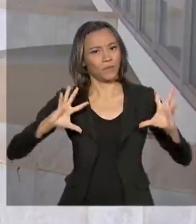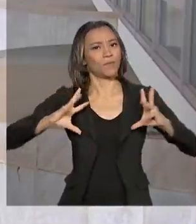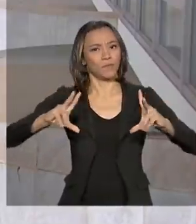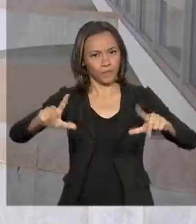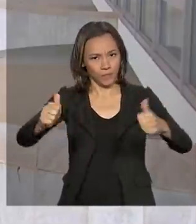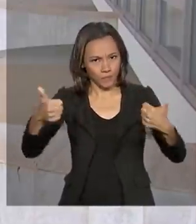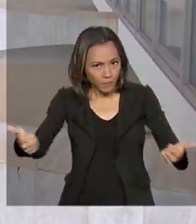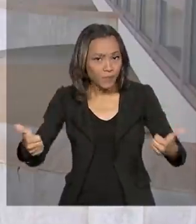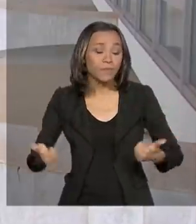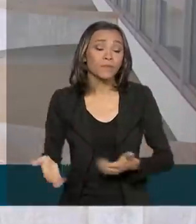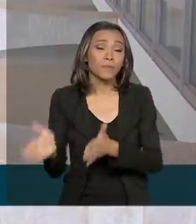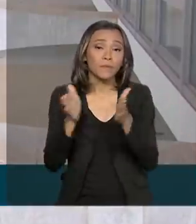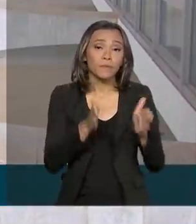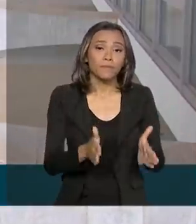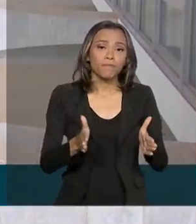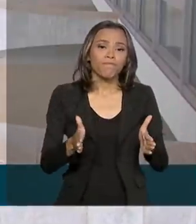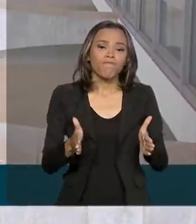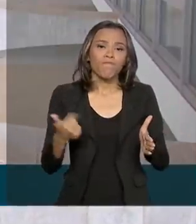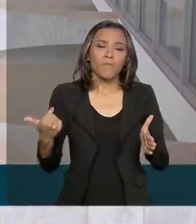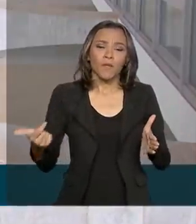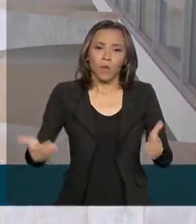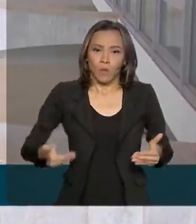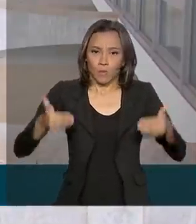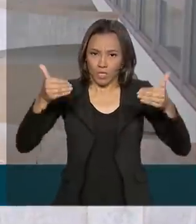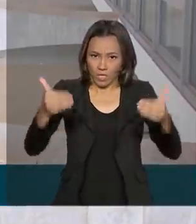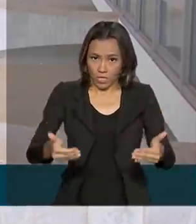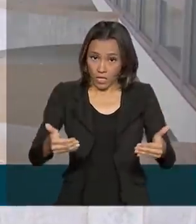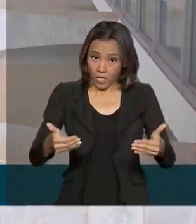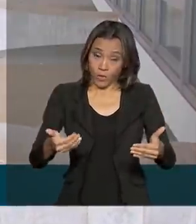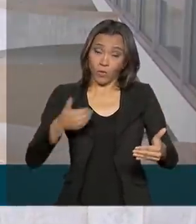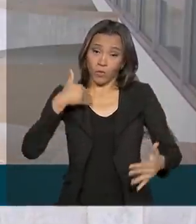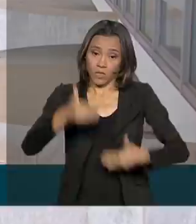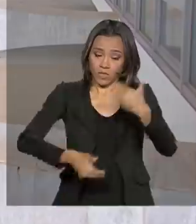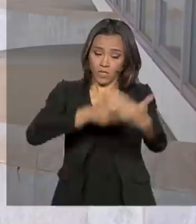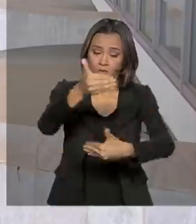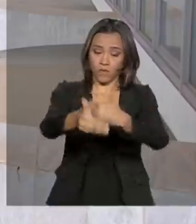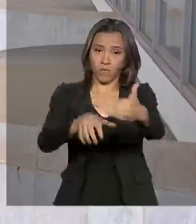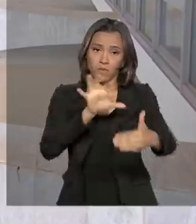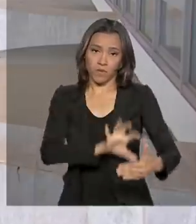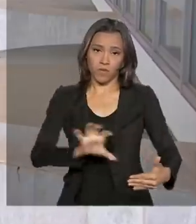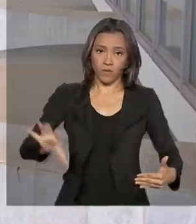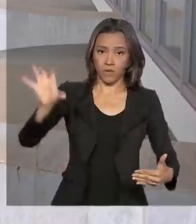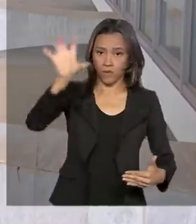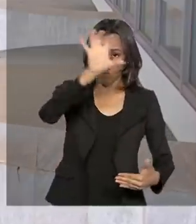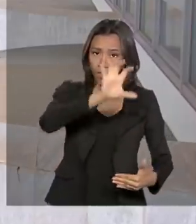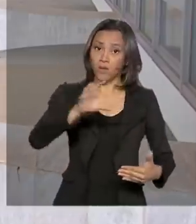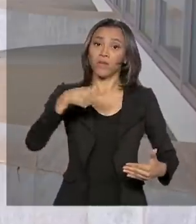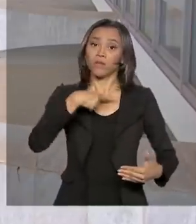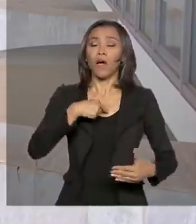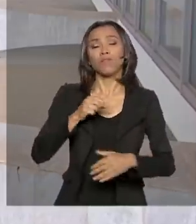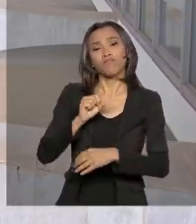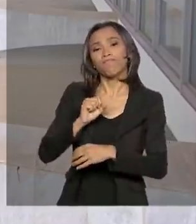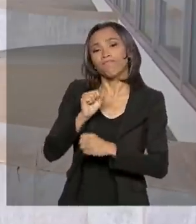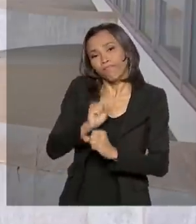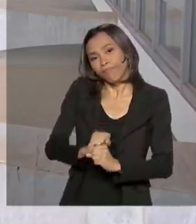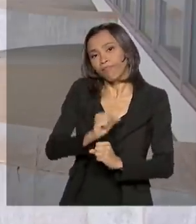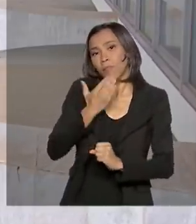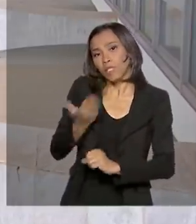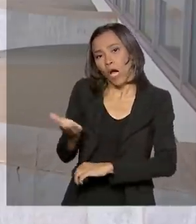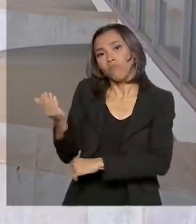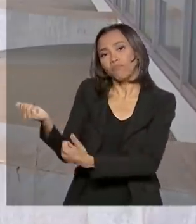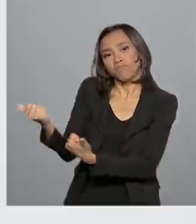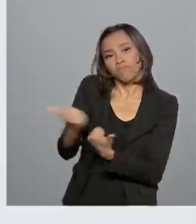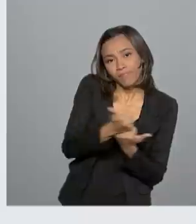É isso mesmo. O Ministério do Desenvolvimento Regional está à disposição do Espírito Santo. Pelas redes